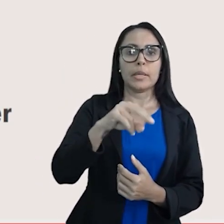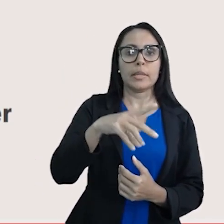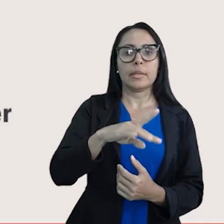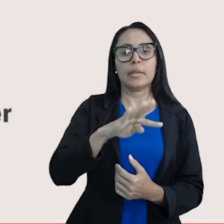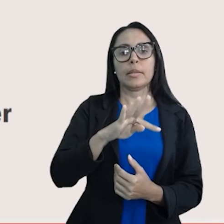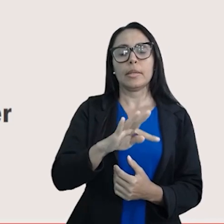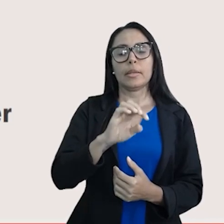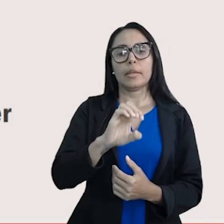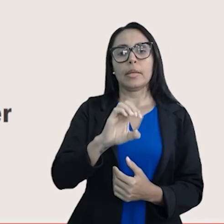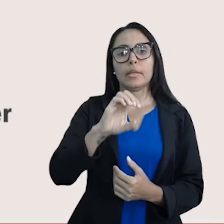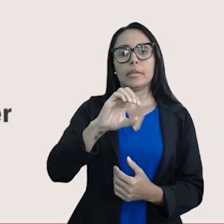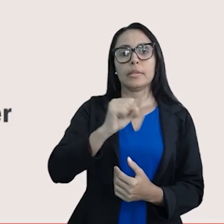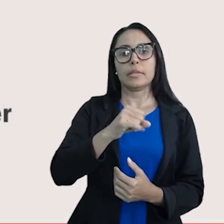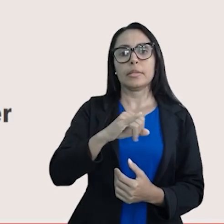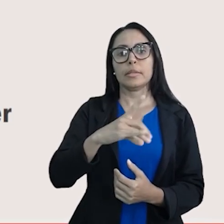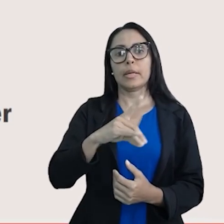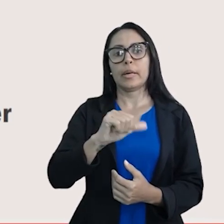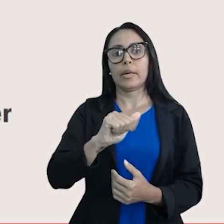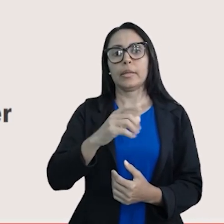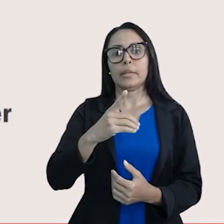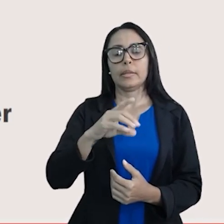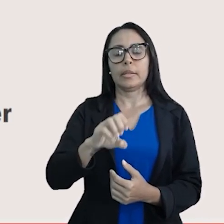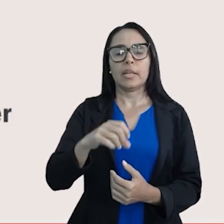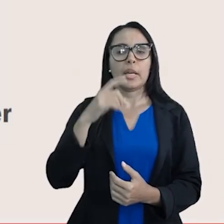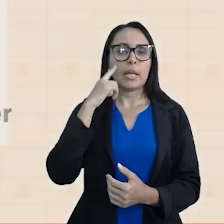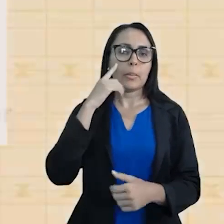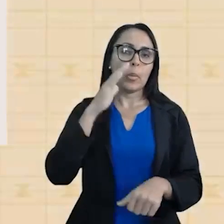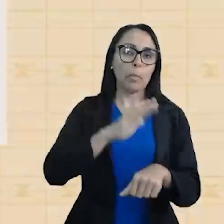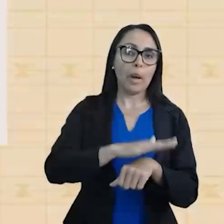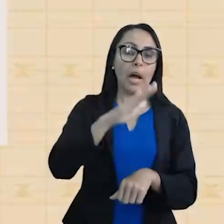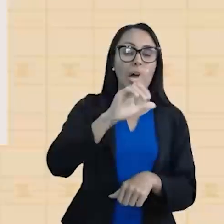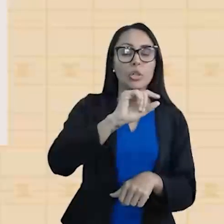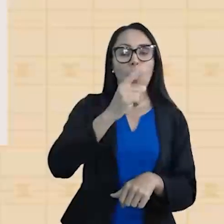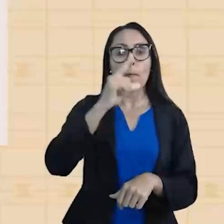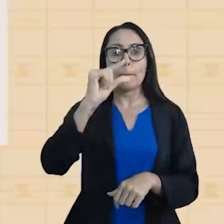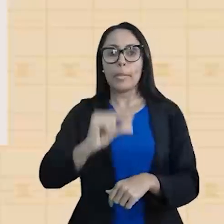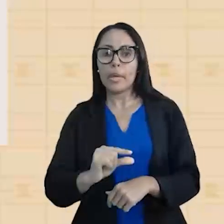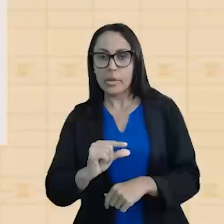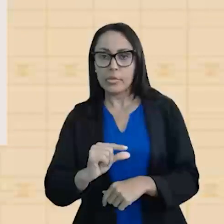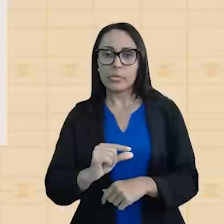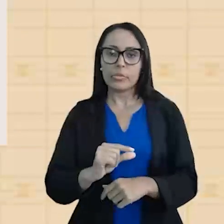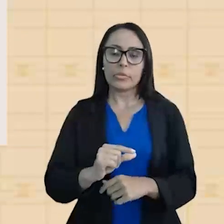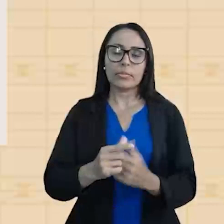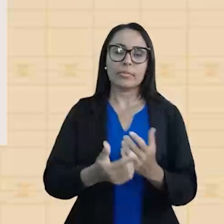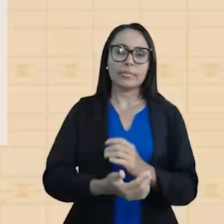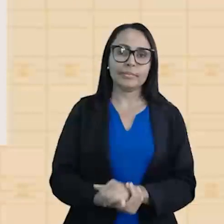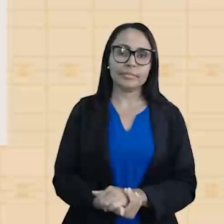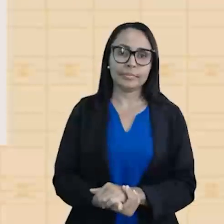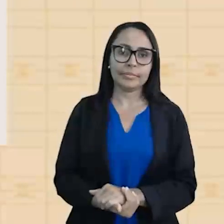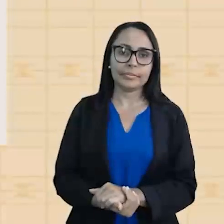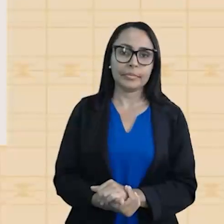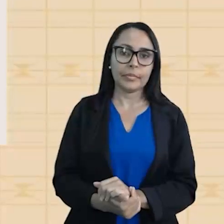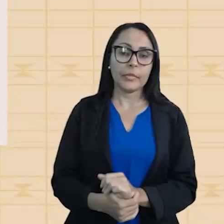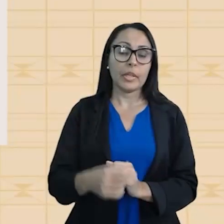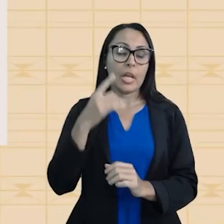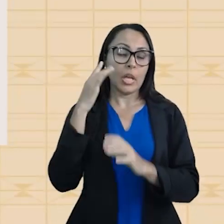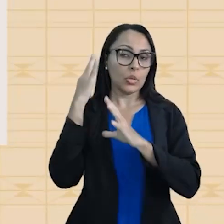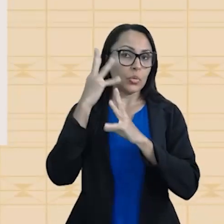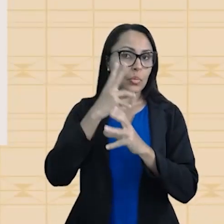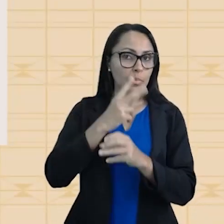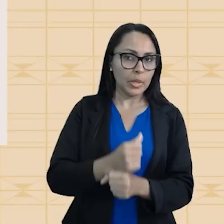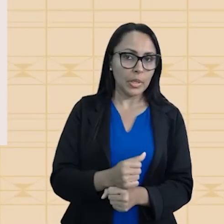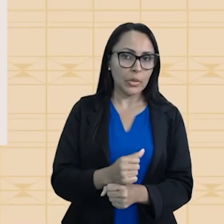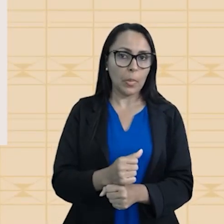Intensidade, tá bom? Essas forças, elas podem ser mais ou menos intensas. Ou seja, resumindo,